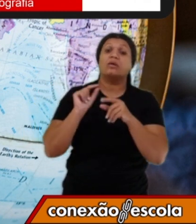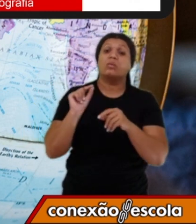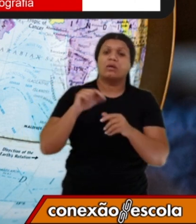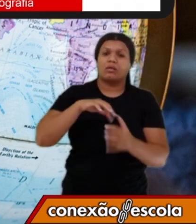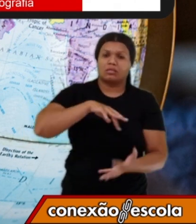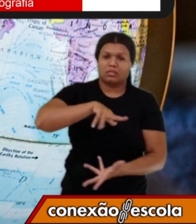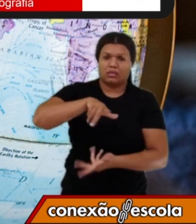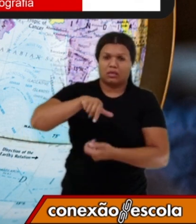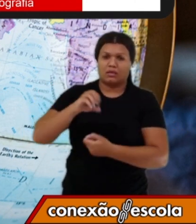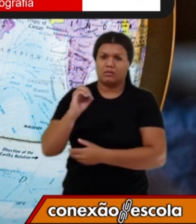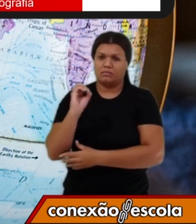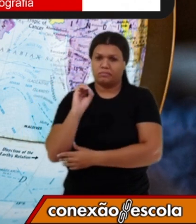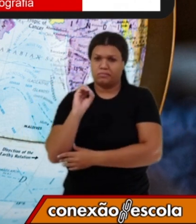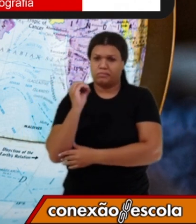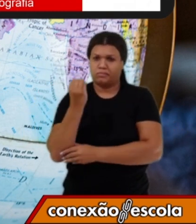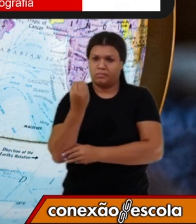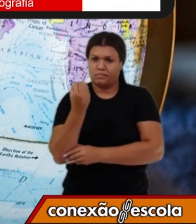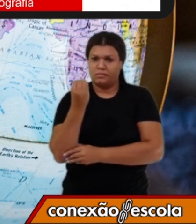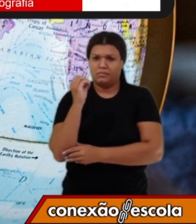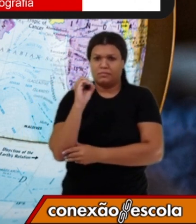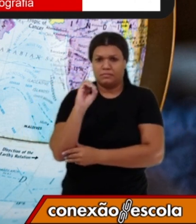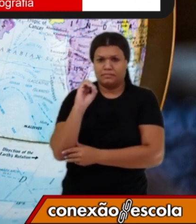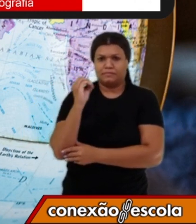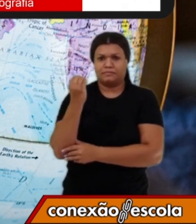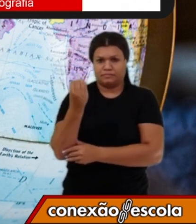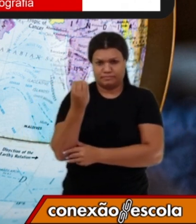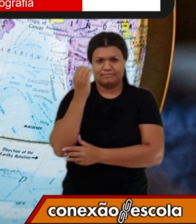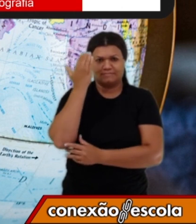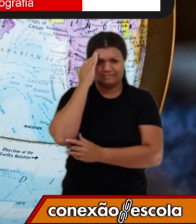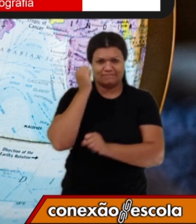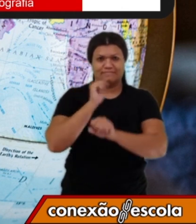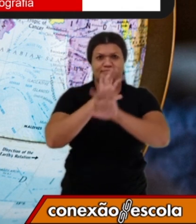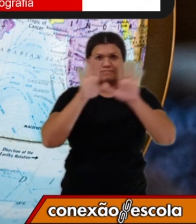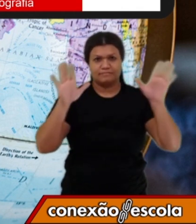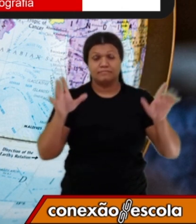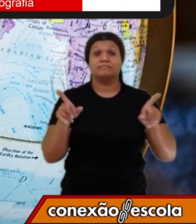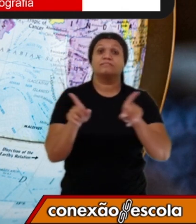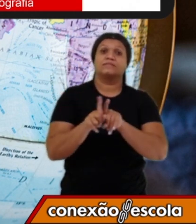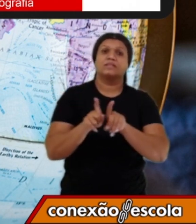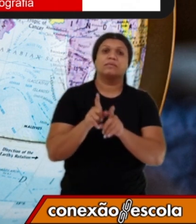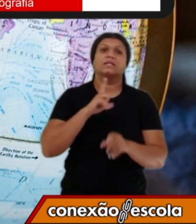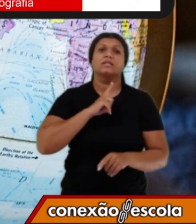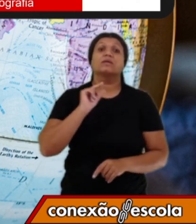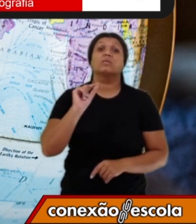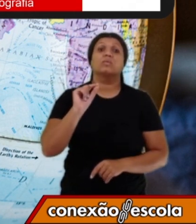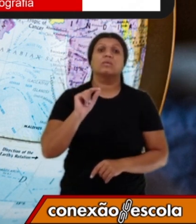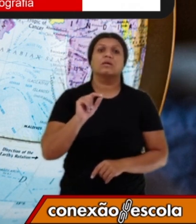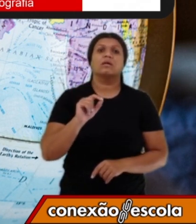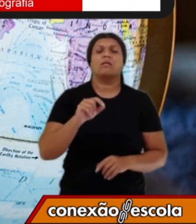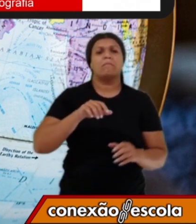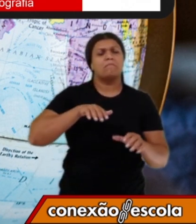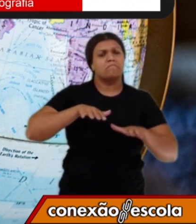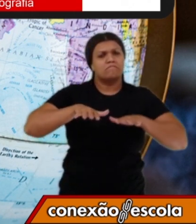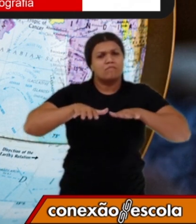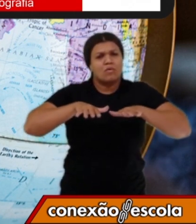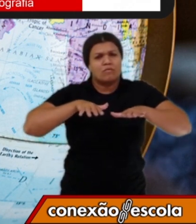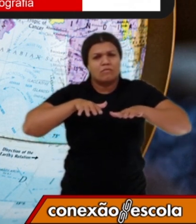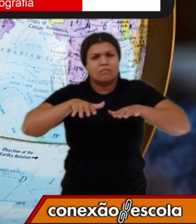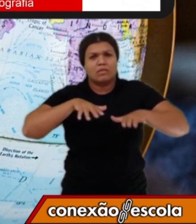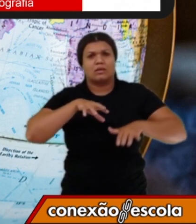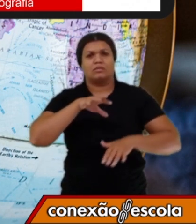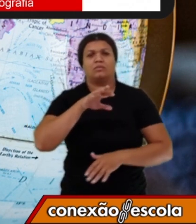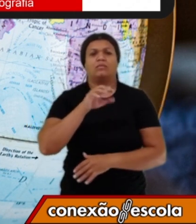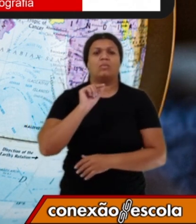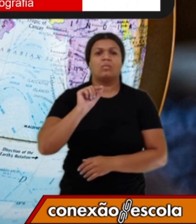realiza em torno do seu próprio eixo. Beleza? Bom, nós temos também o movimento de translação,